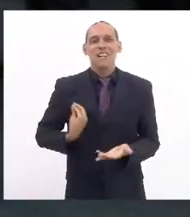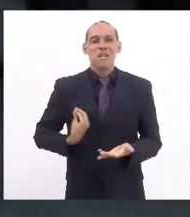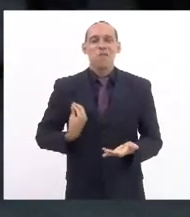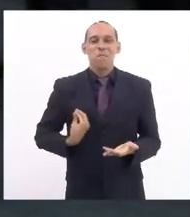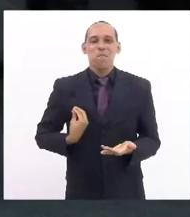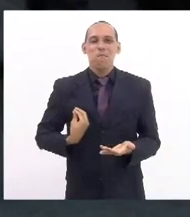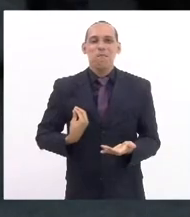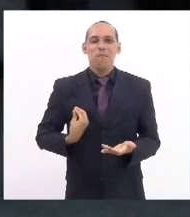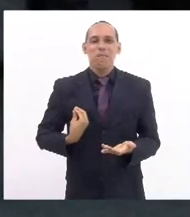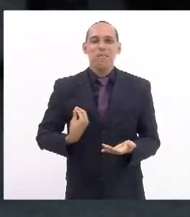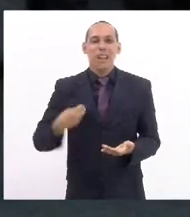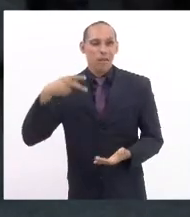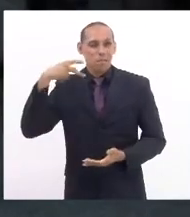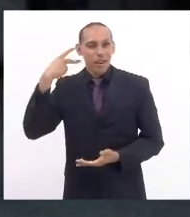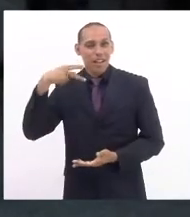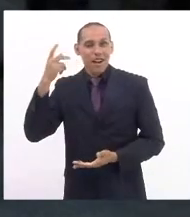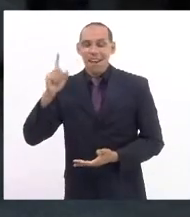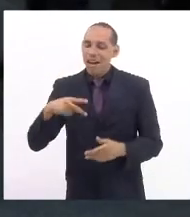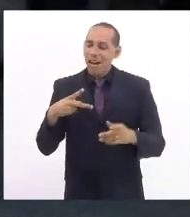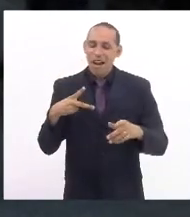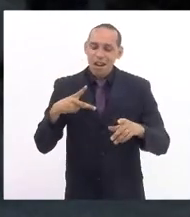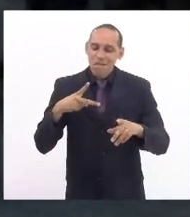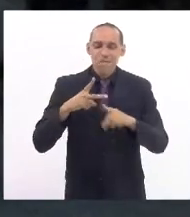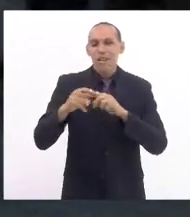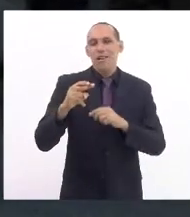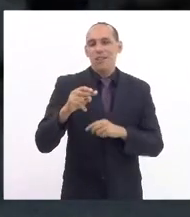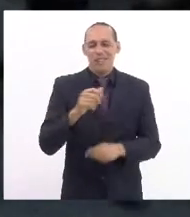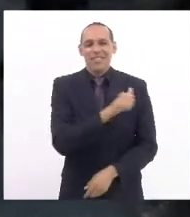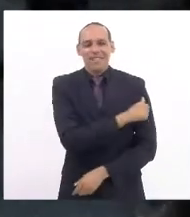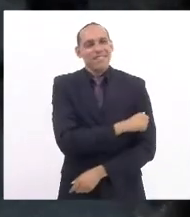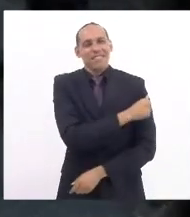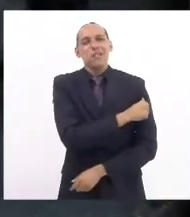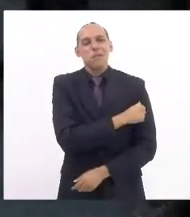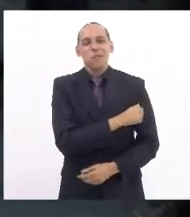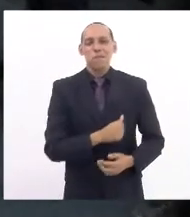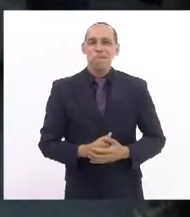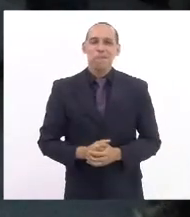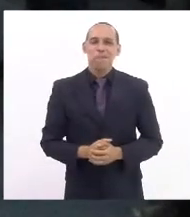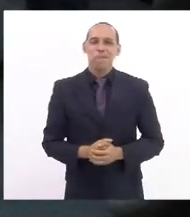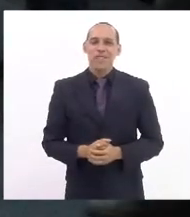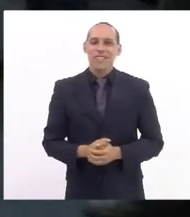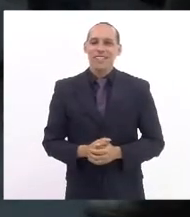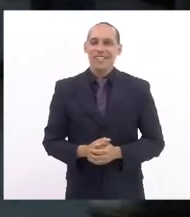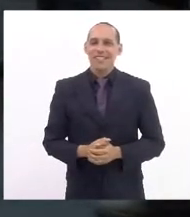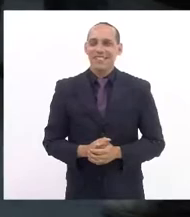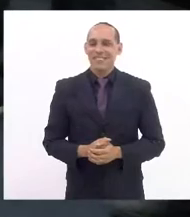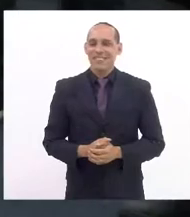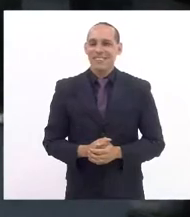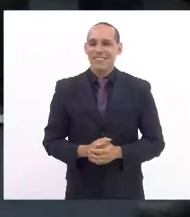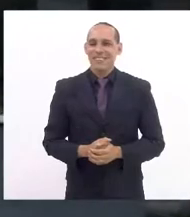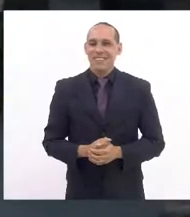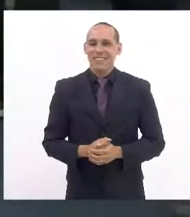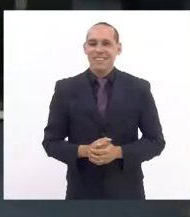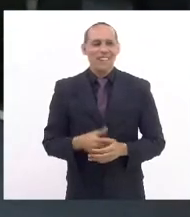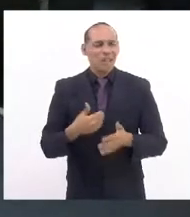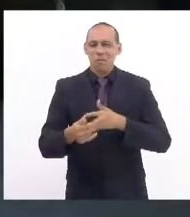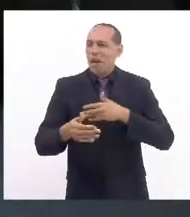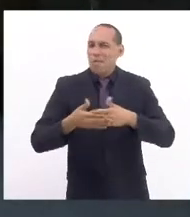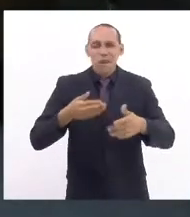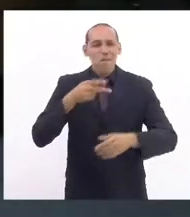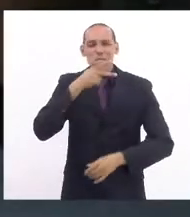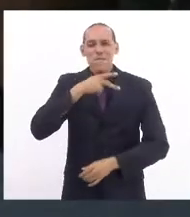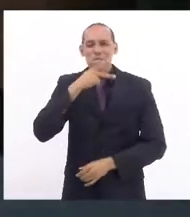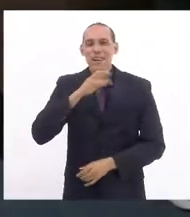parlamentares é uma vitória, enfermeira Regiane, é uma vitória. E a gente independente de partido. Exatamente.